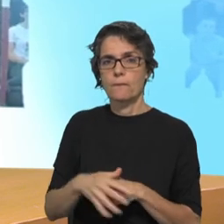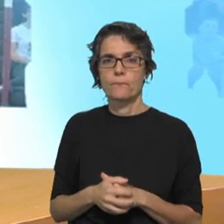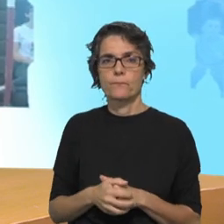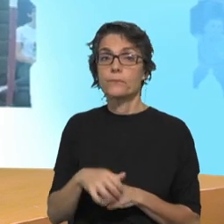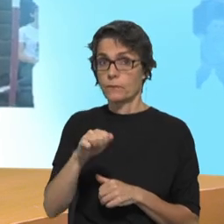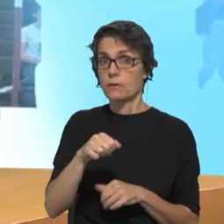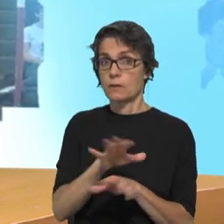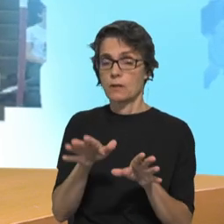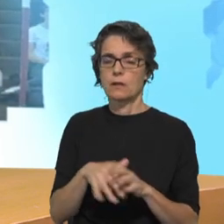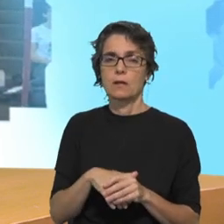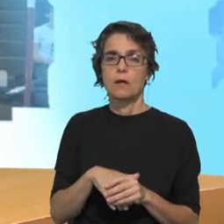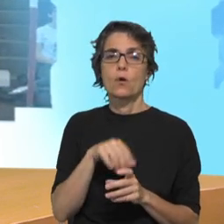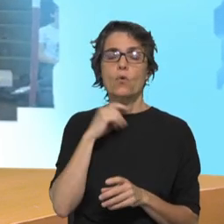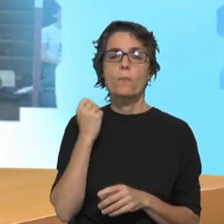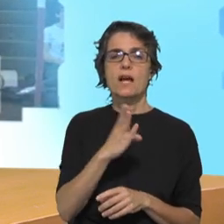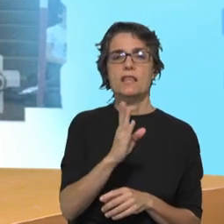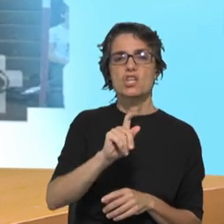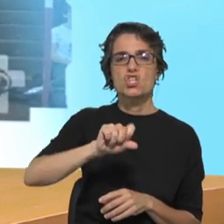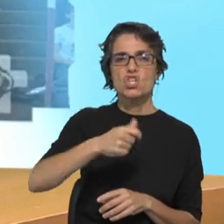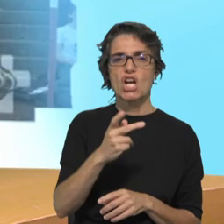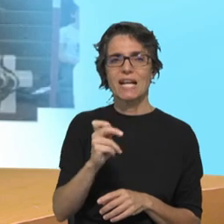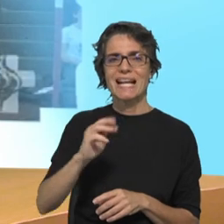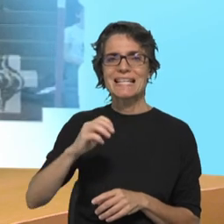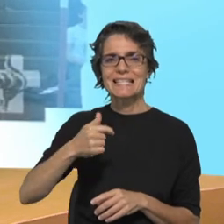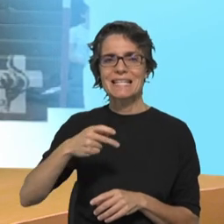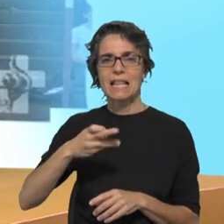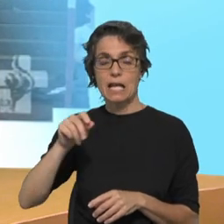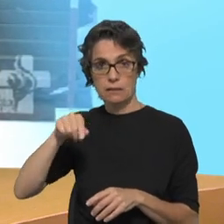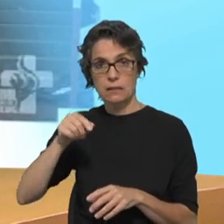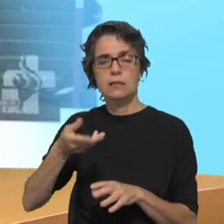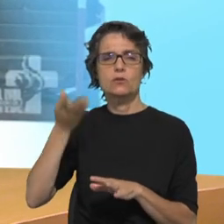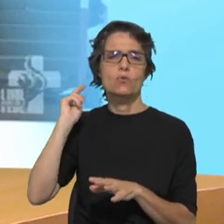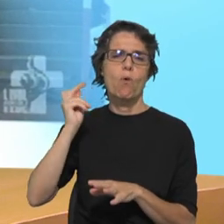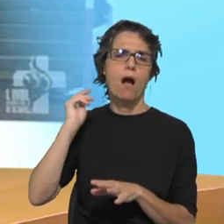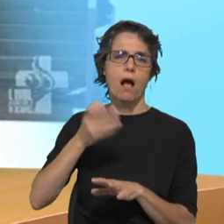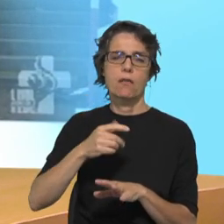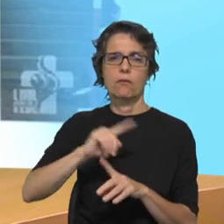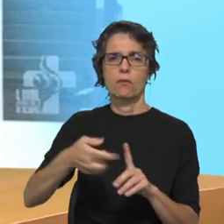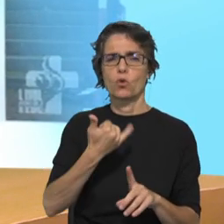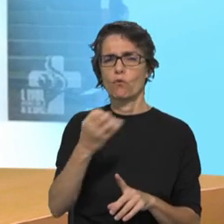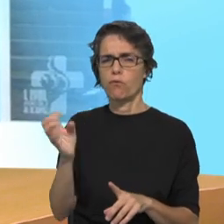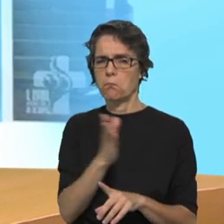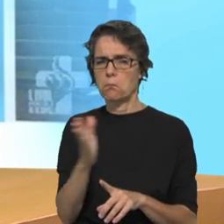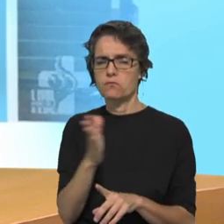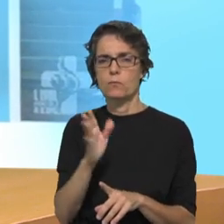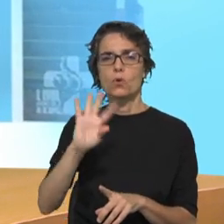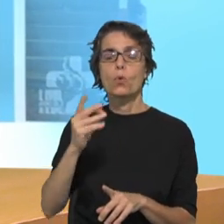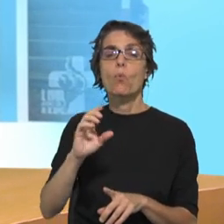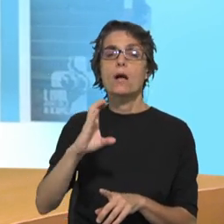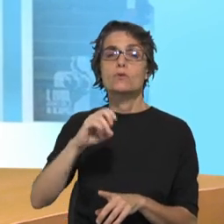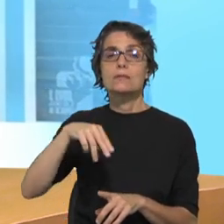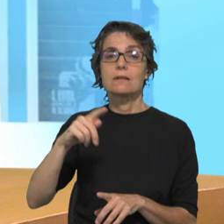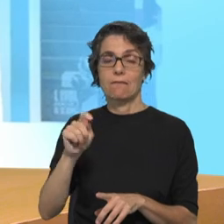que é o Padre Jacques Sevan, que é em França, logo no início do escotismo, nos anos 20, no momento em que o CNE nasce,